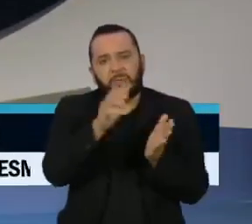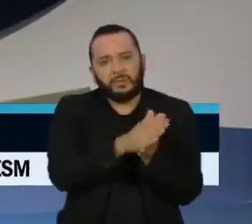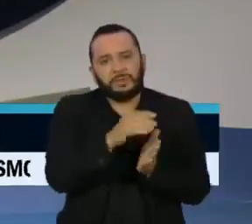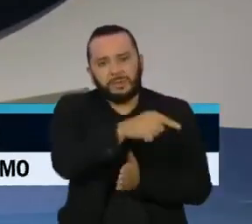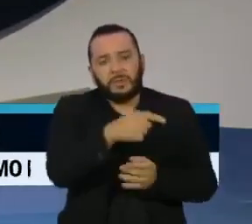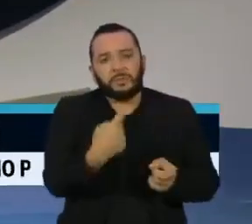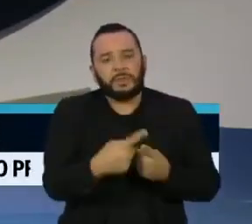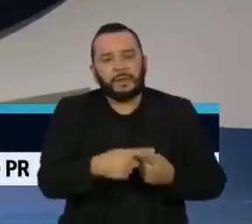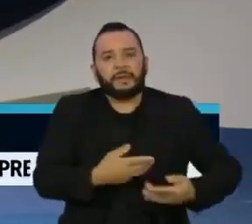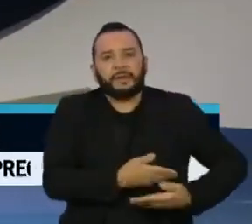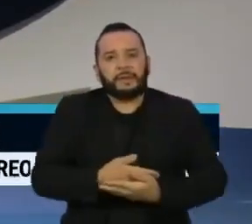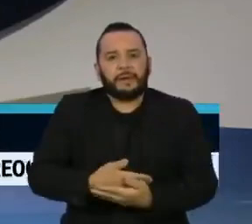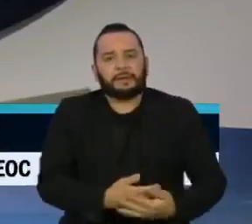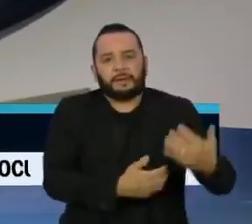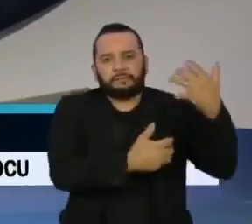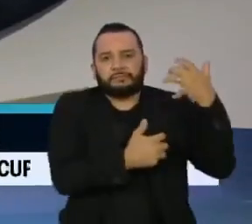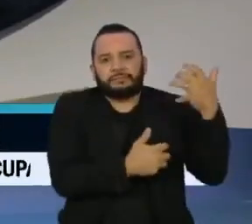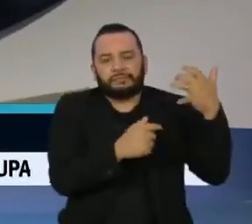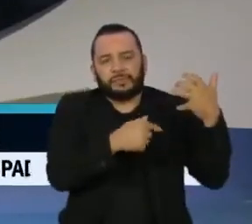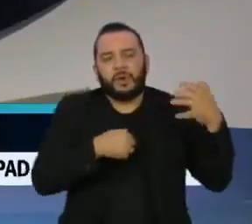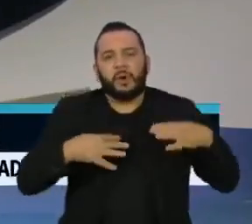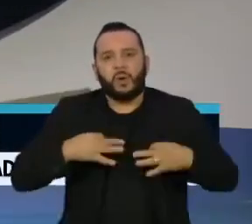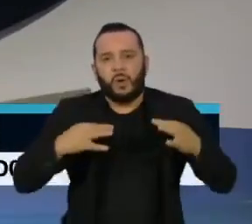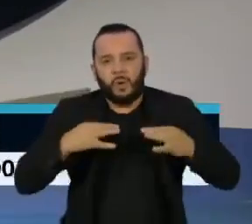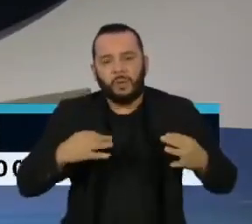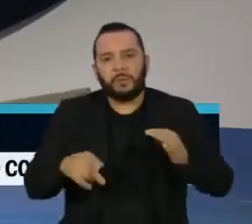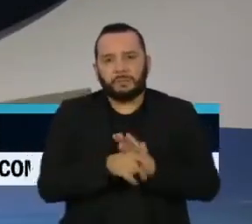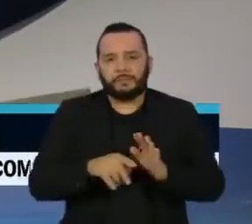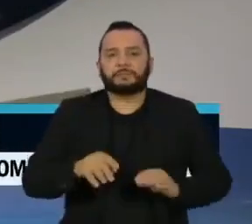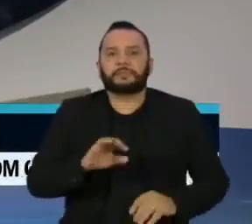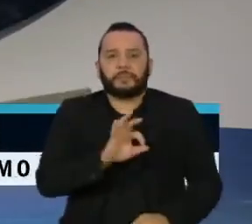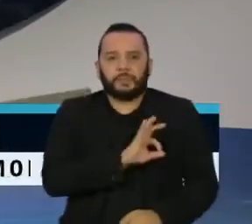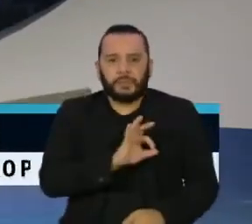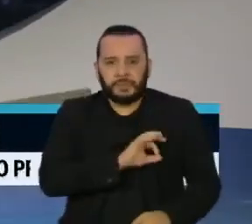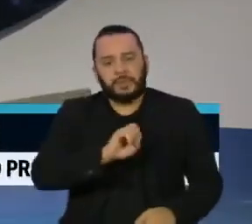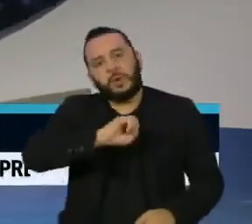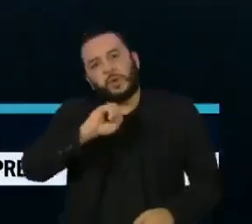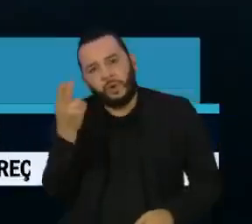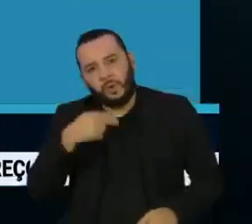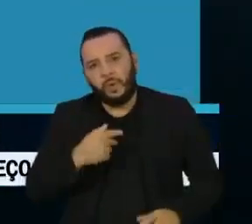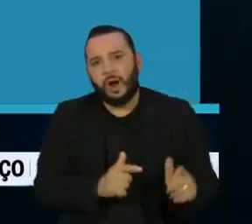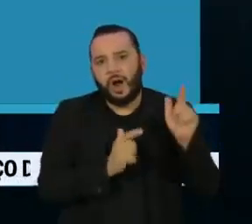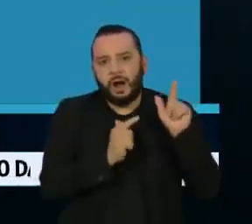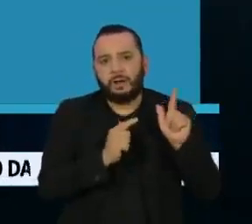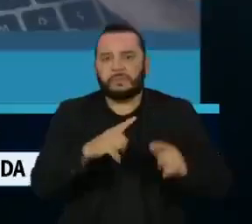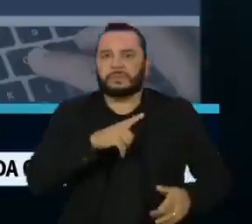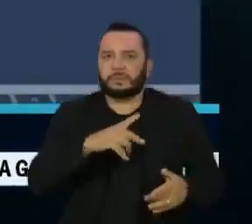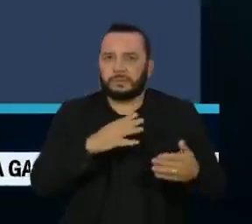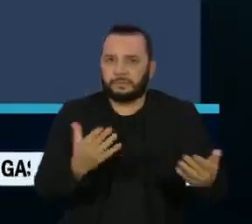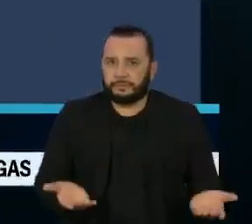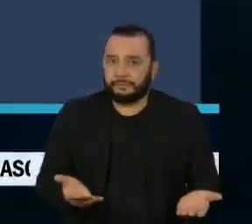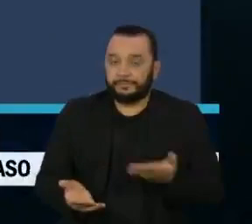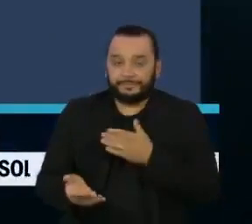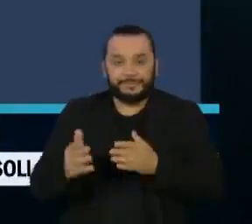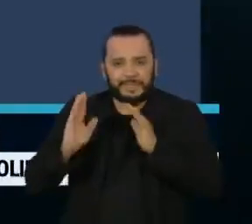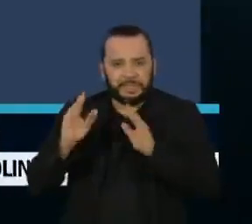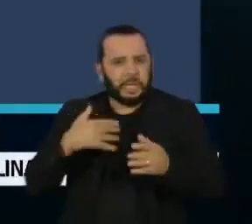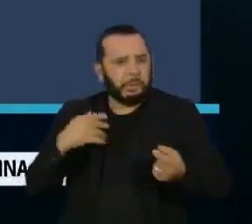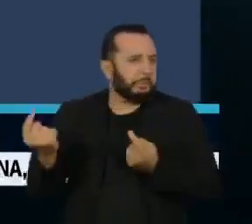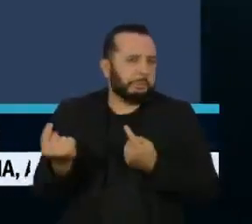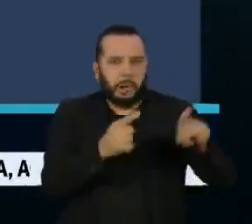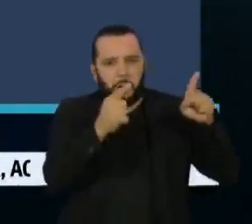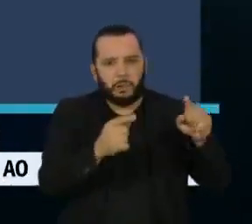uso de crianças vestidas como militares ou portando armas em eventos políticos. Ao condenar com